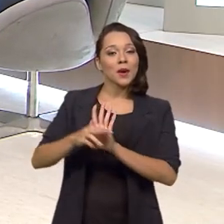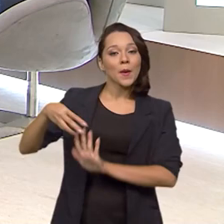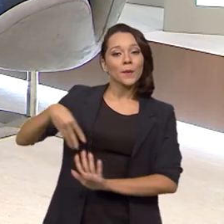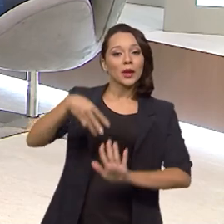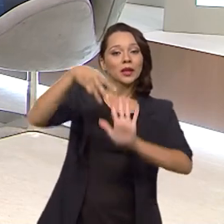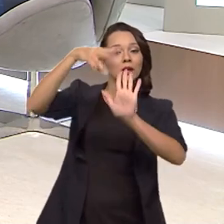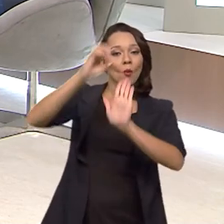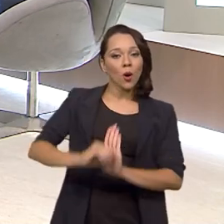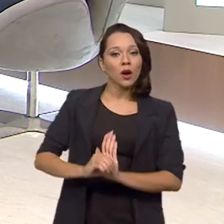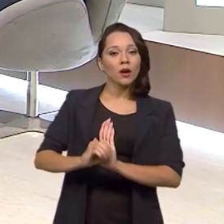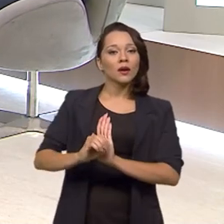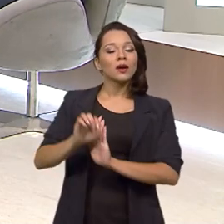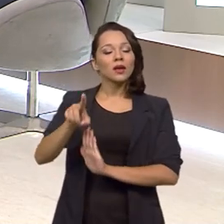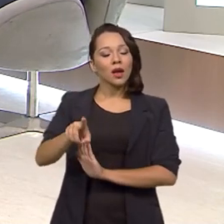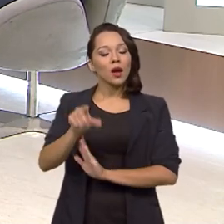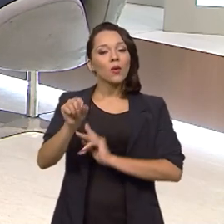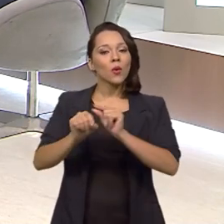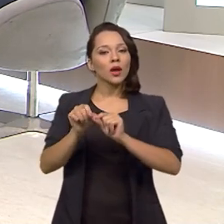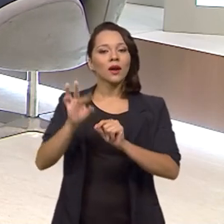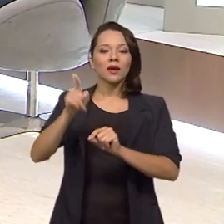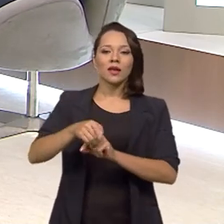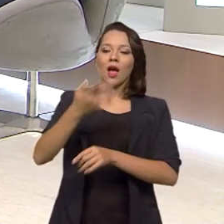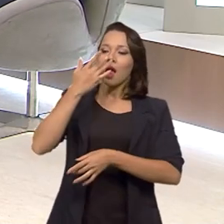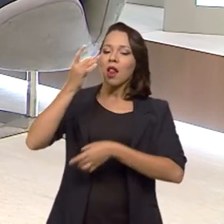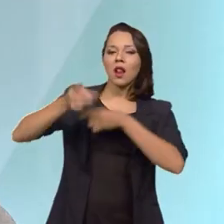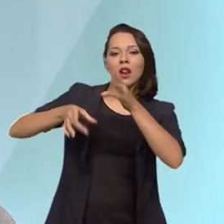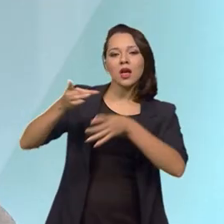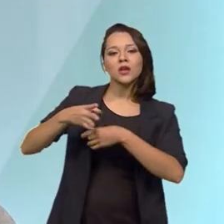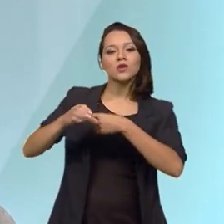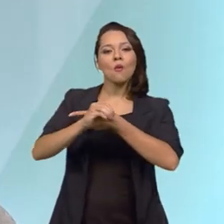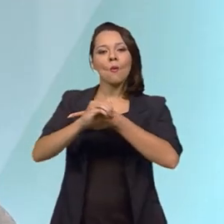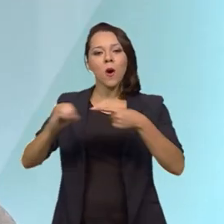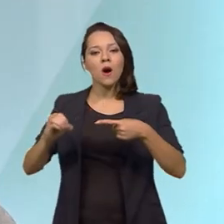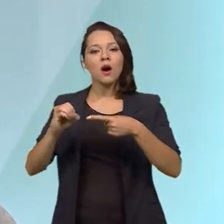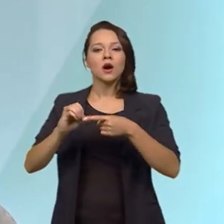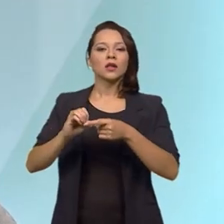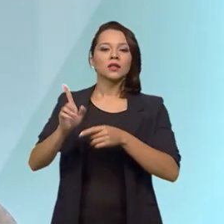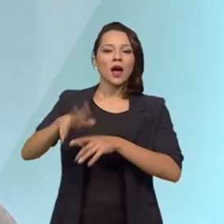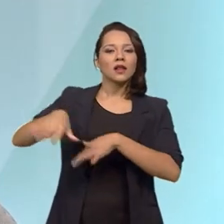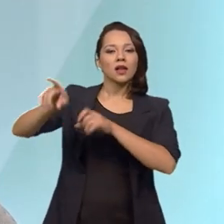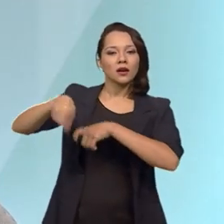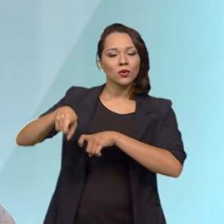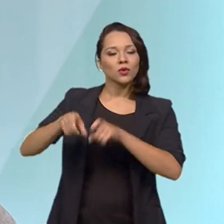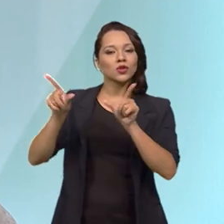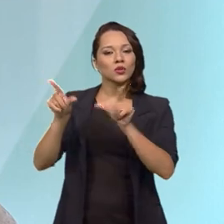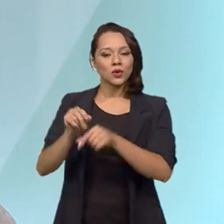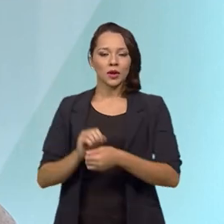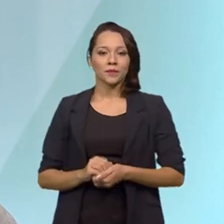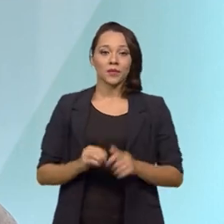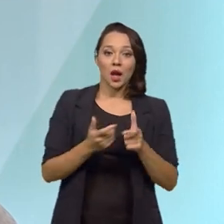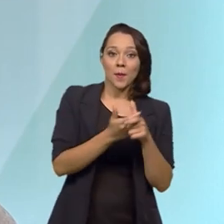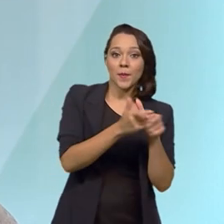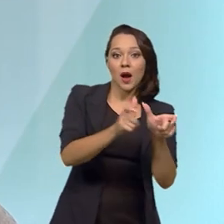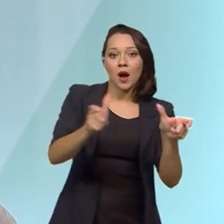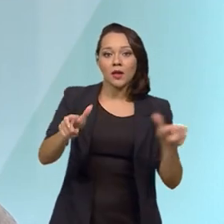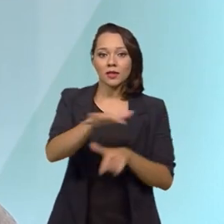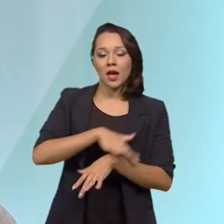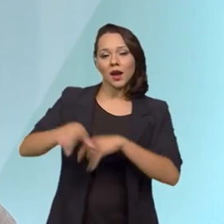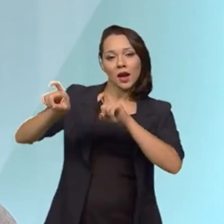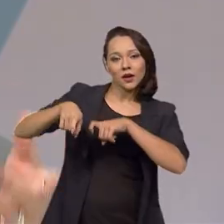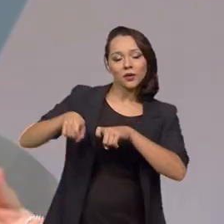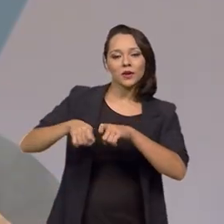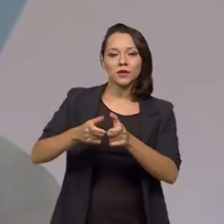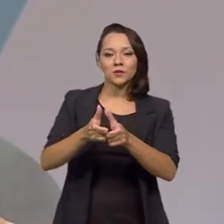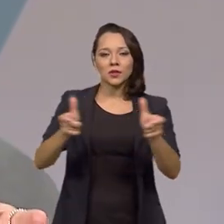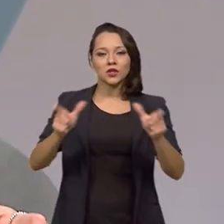resíduos orgânicos, em lixo orgânico da agricultura, que é um grande exemplo de expansão agrícola, ao mesmo tempo redução de emissões.